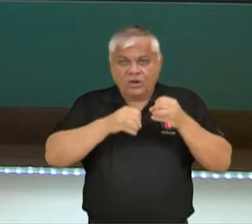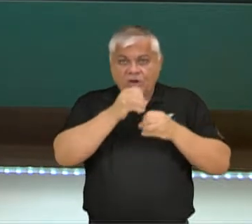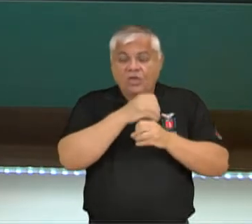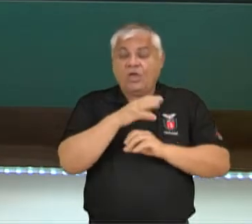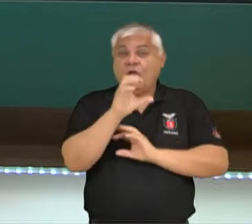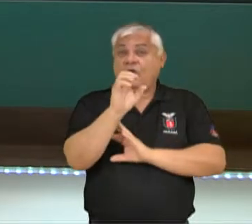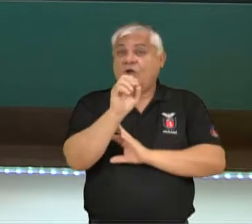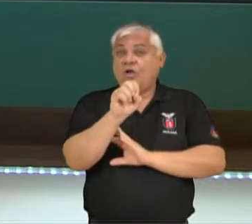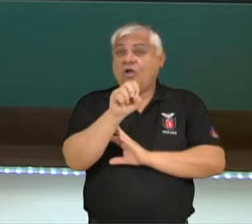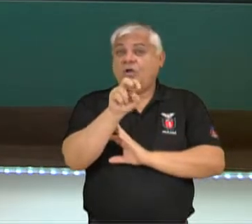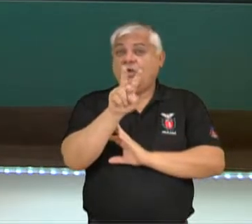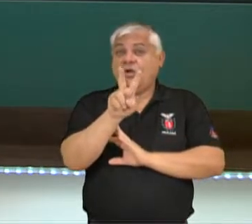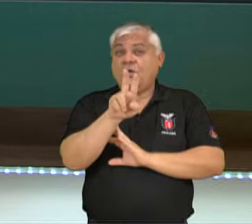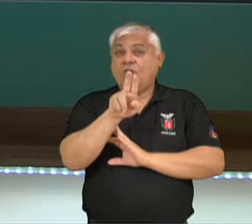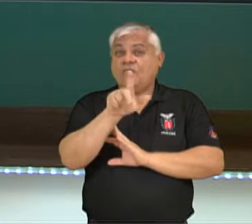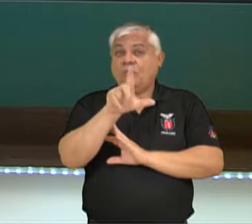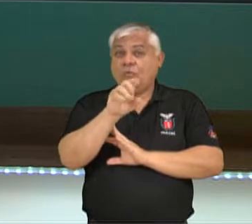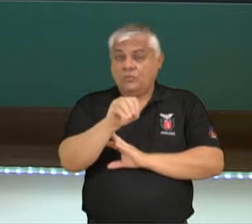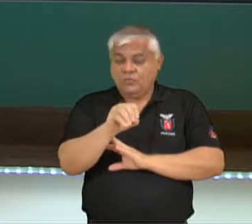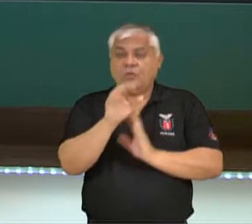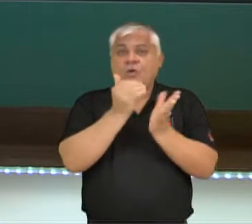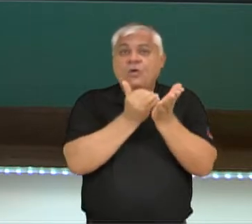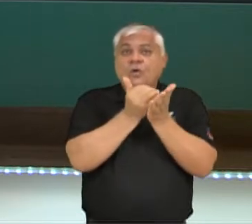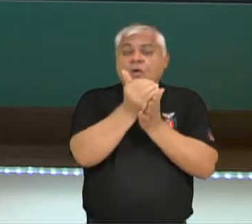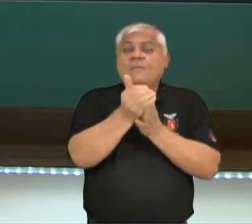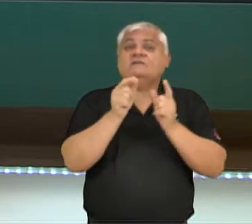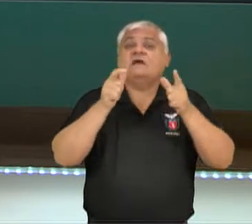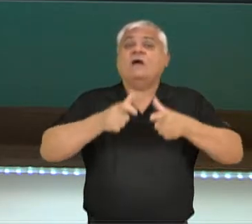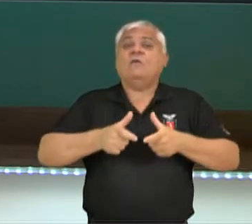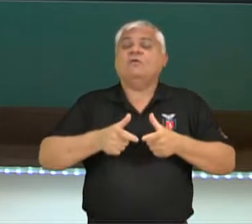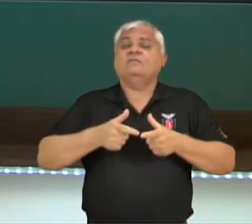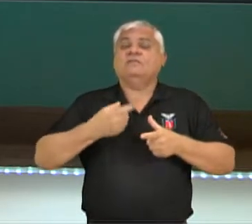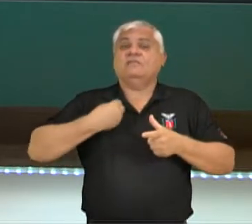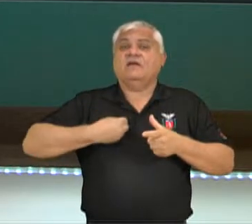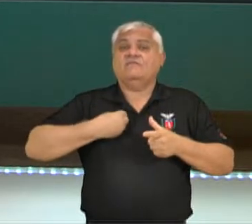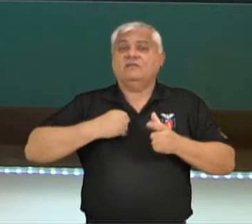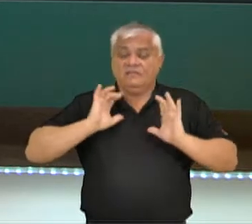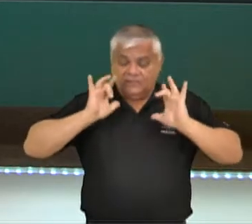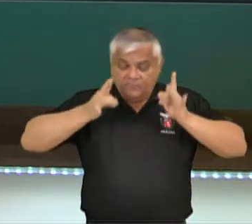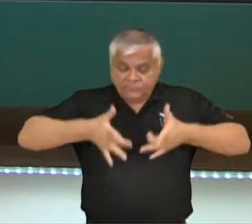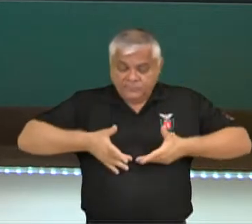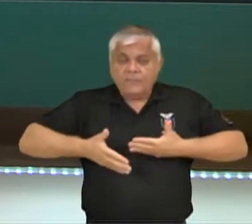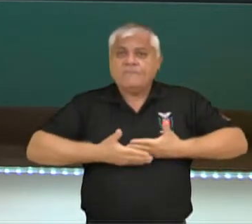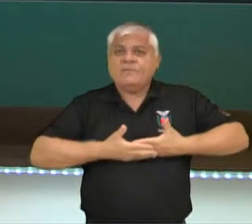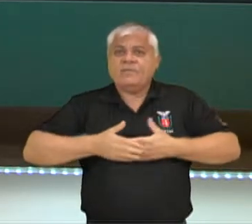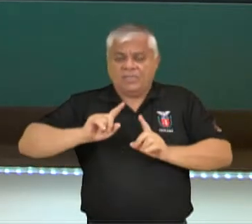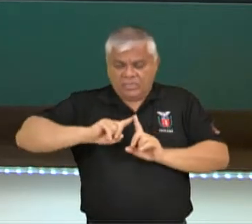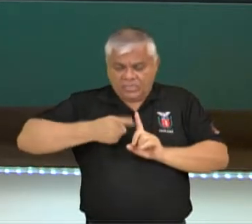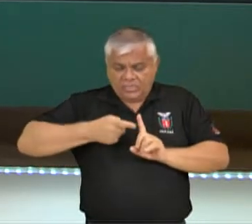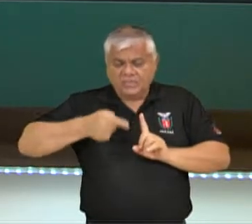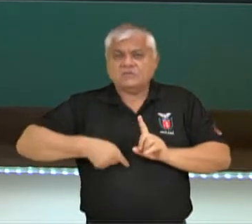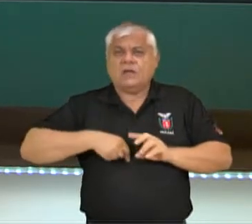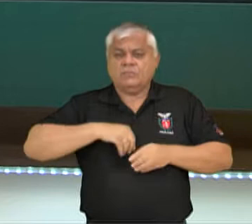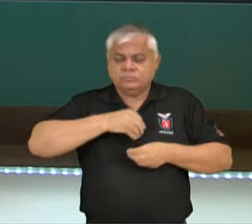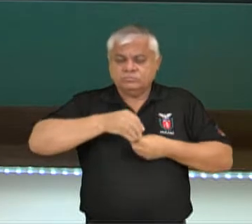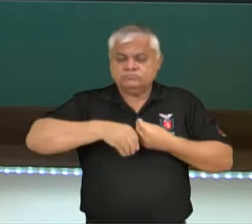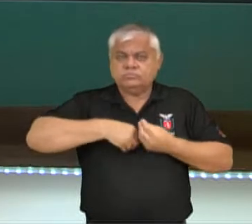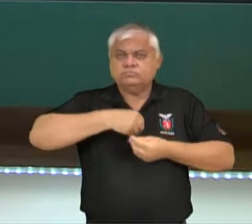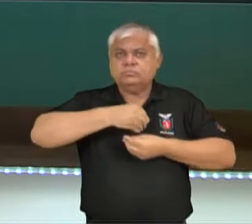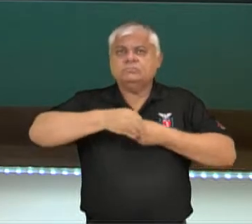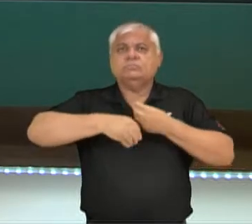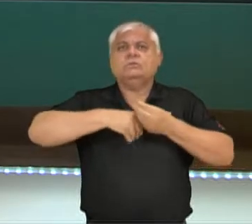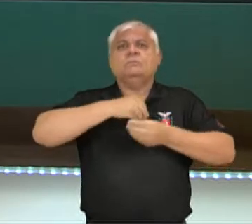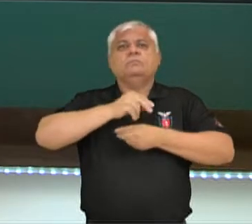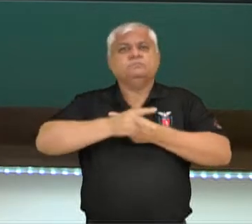a gente tem aí então o início deles ocorrendo na vidra intrauterina. Esse desenvolvimento ele só